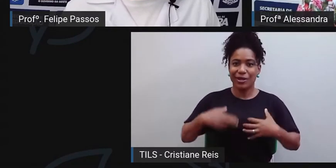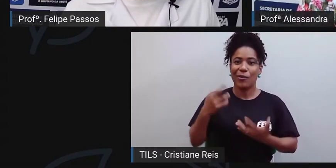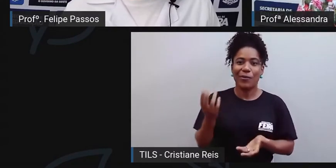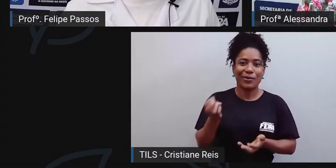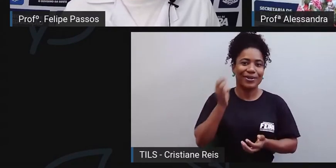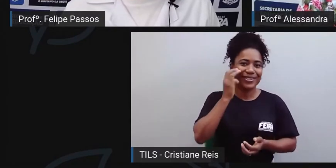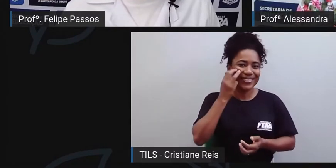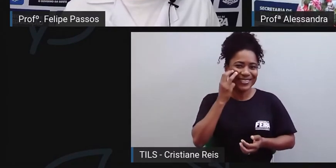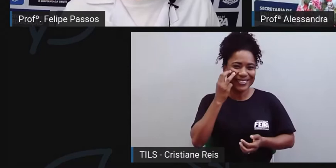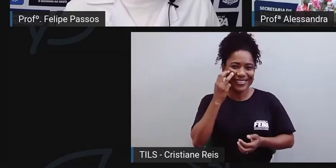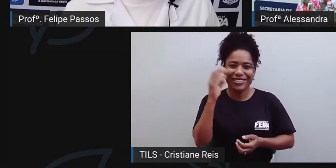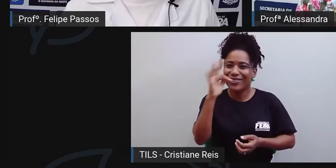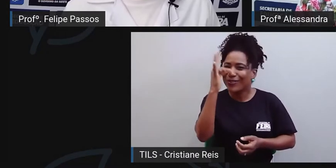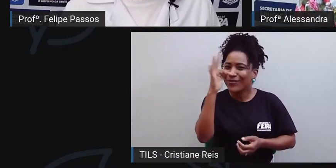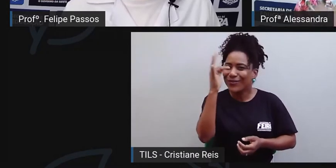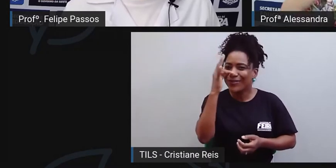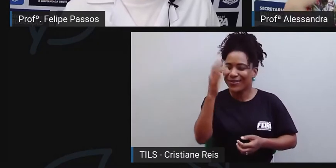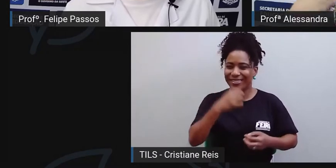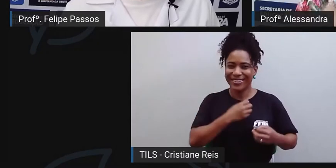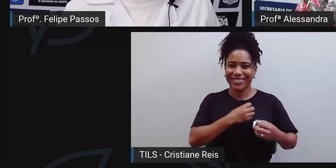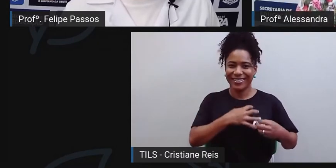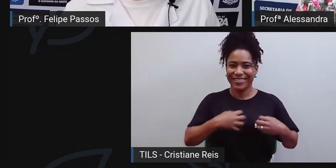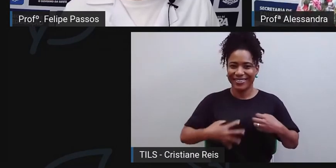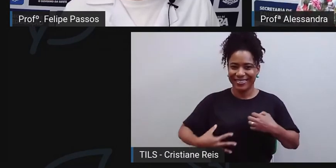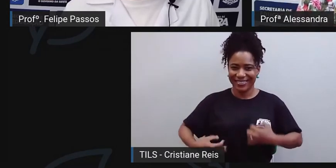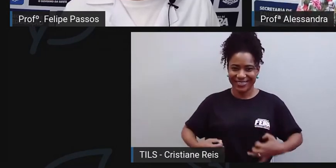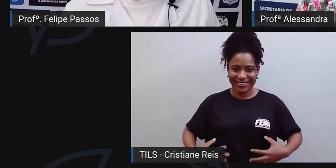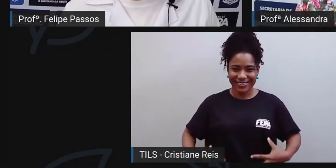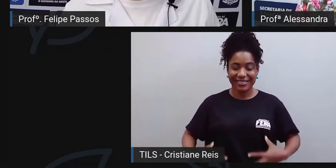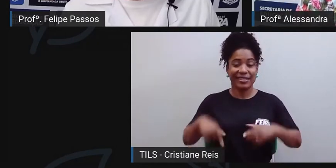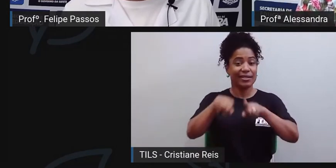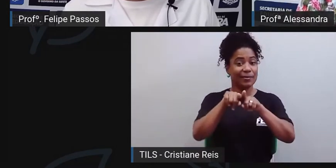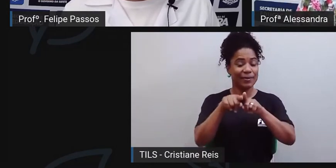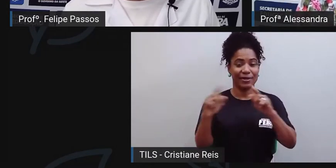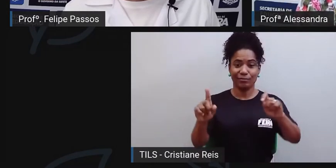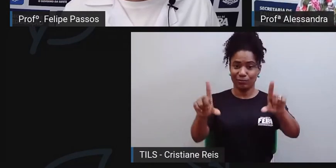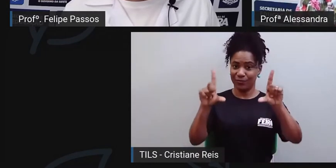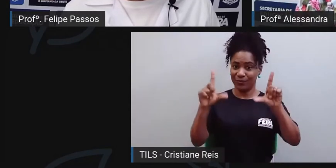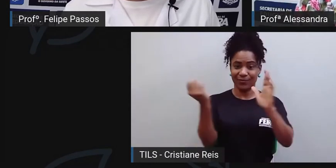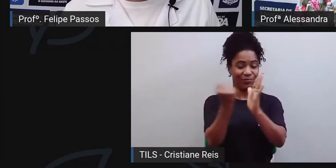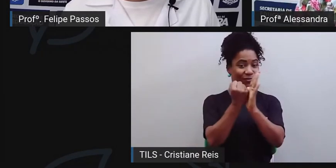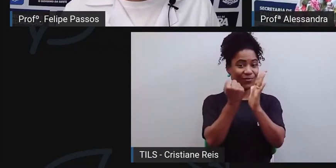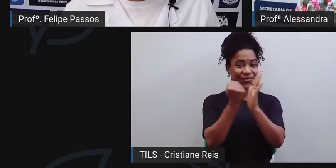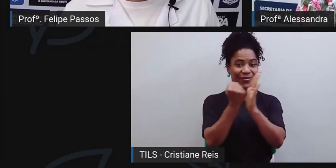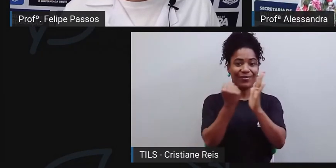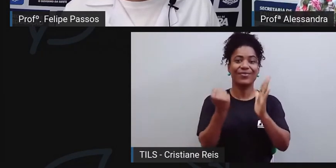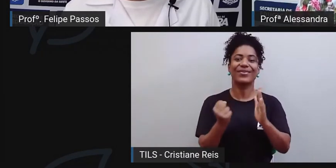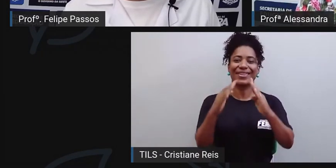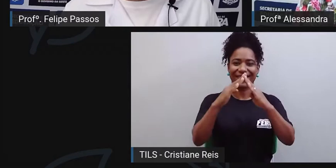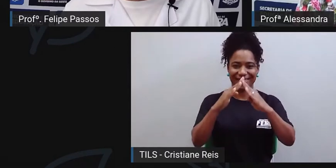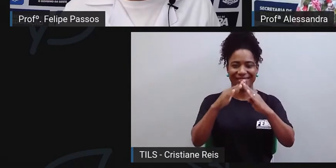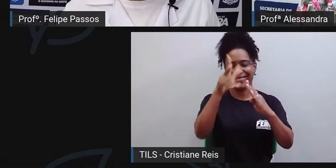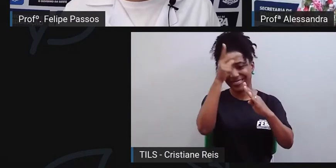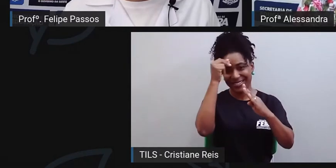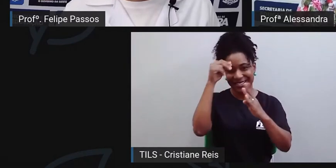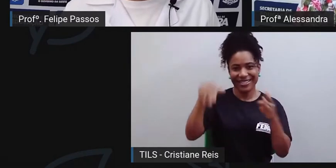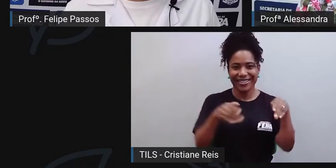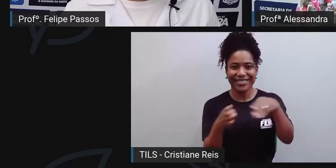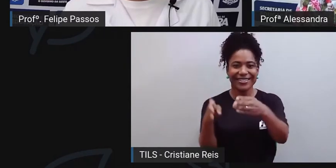bromélias. Atrás de mim também tem a logomarca aqui, né? Da Prefeitura de Feira Caminhos da Educação.